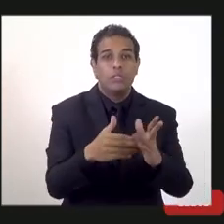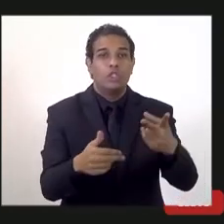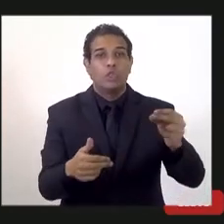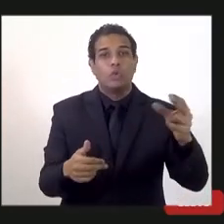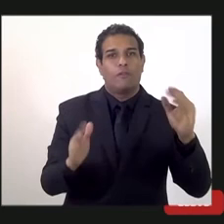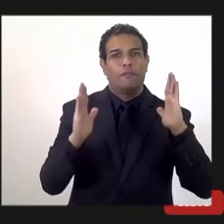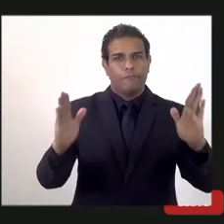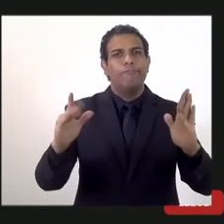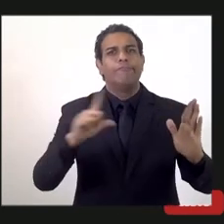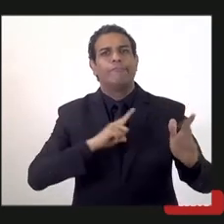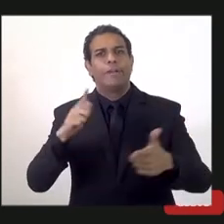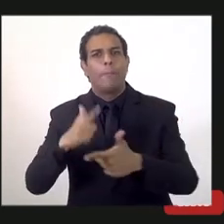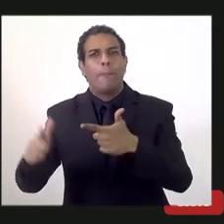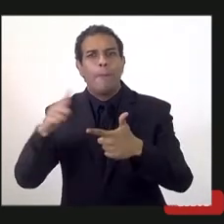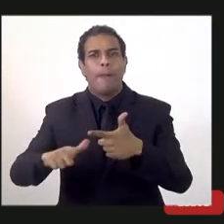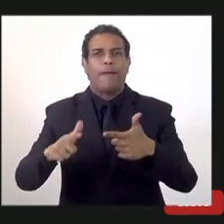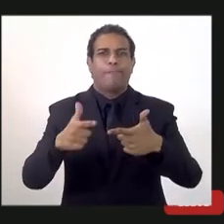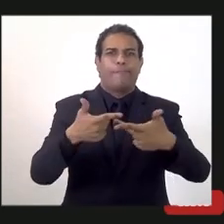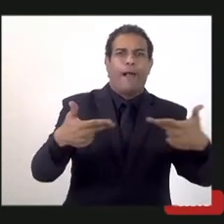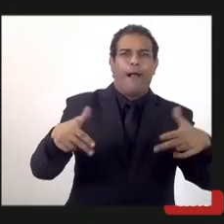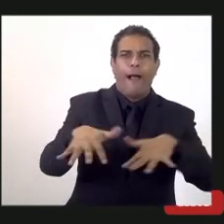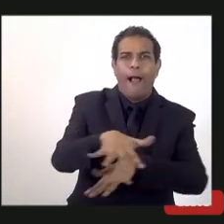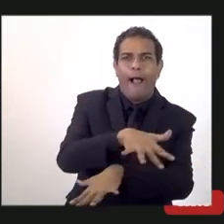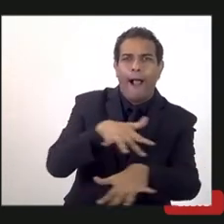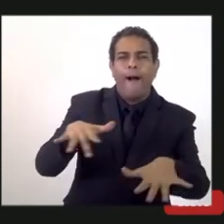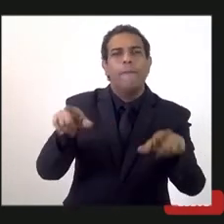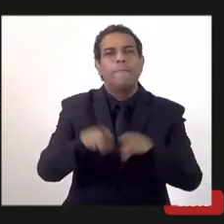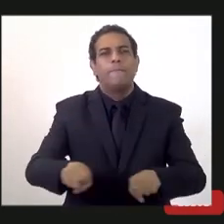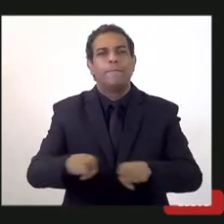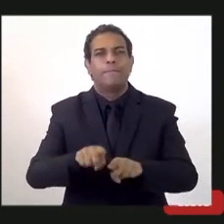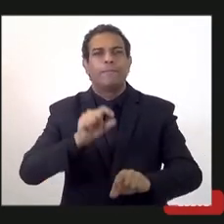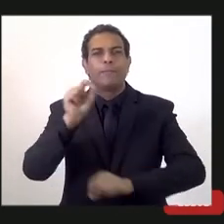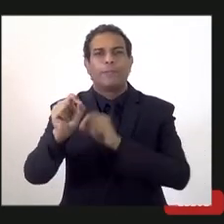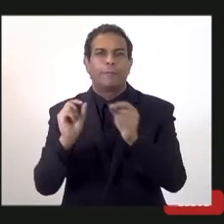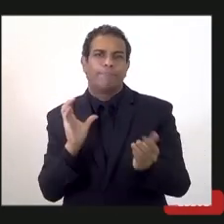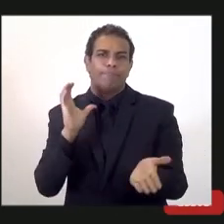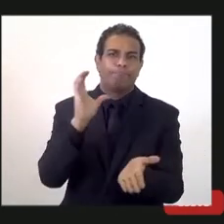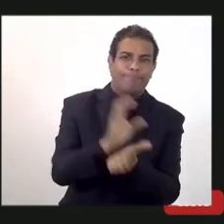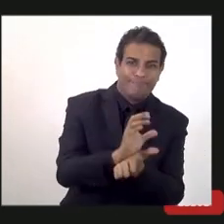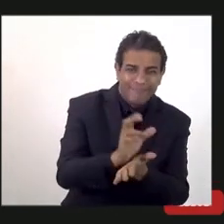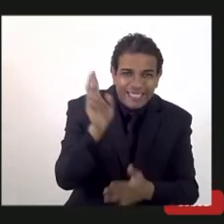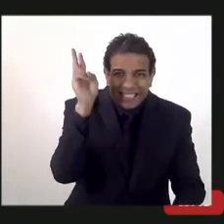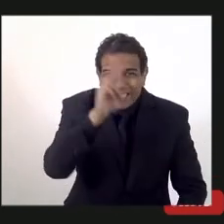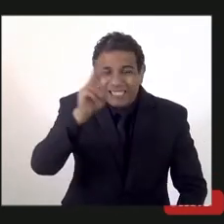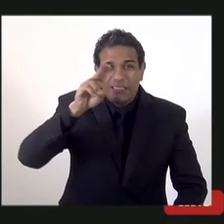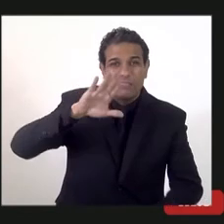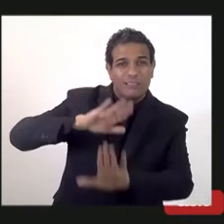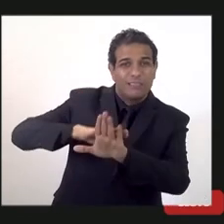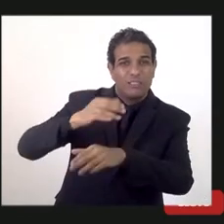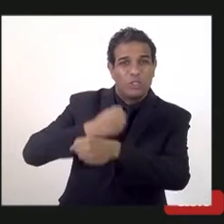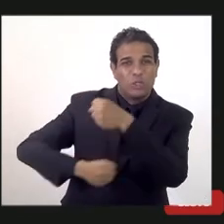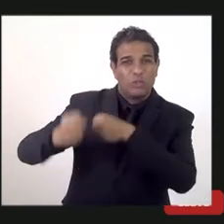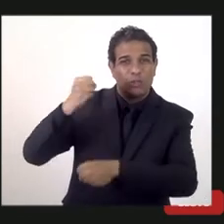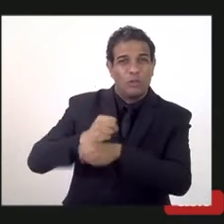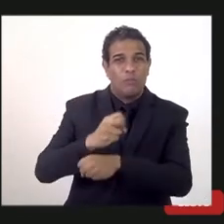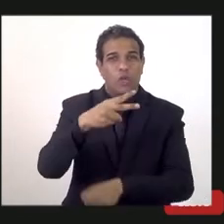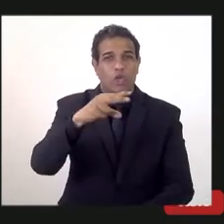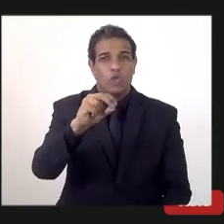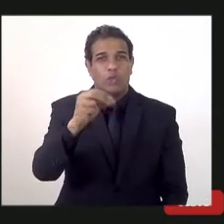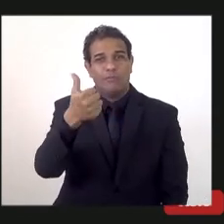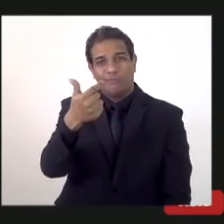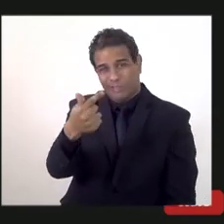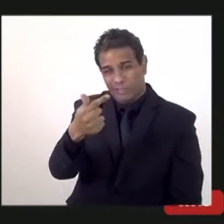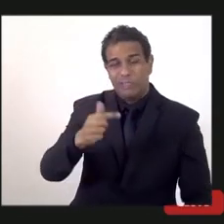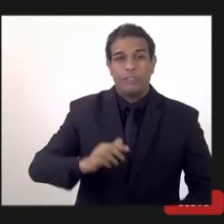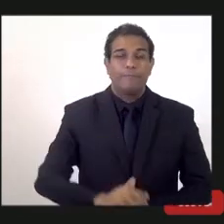percalços todos, essas oscilações da arrecadação em período de pico de crise, que foi 2017. Bom,